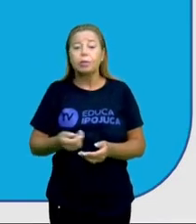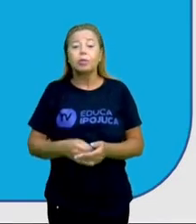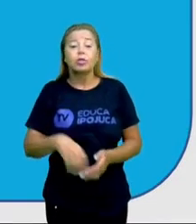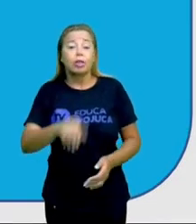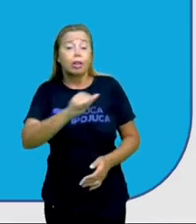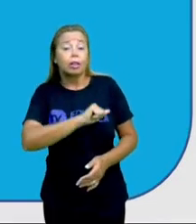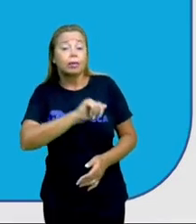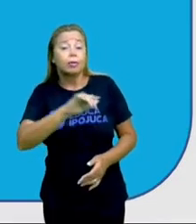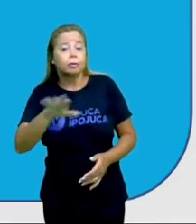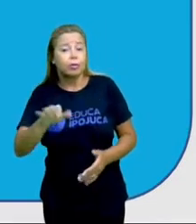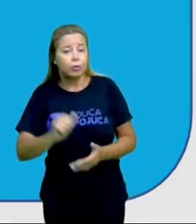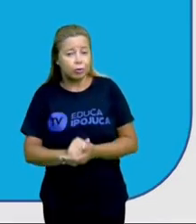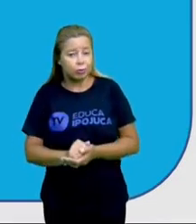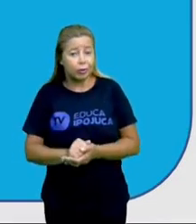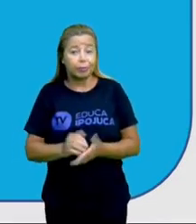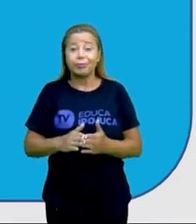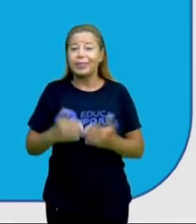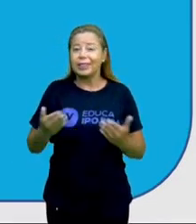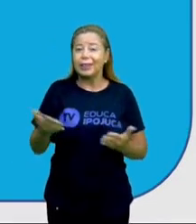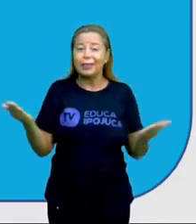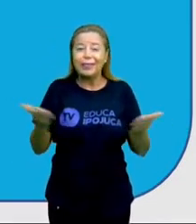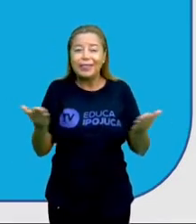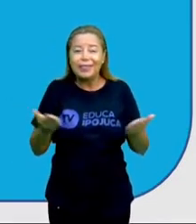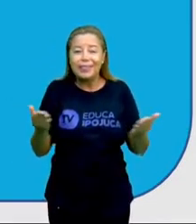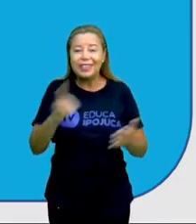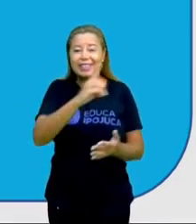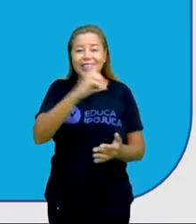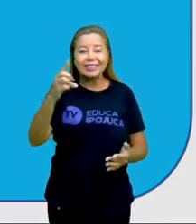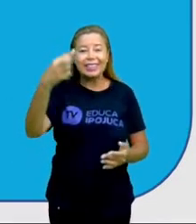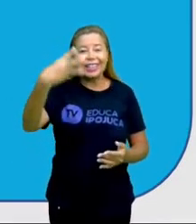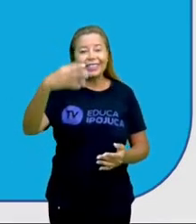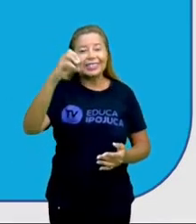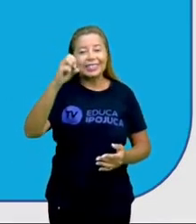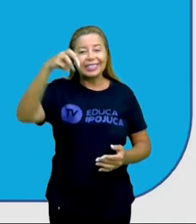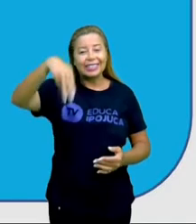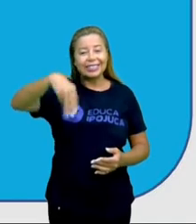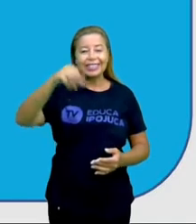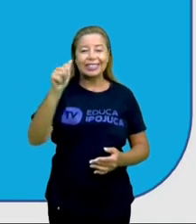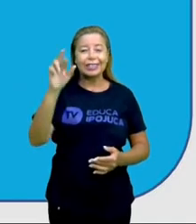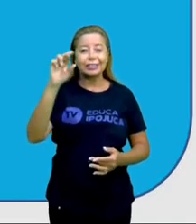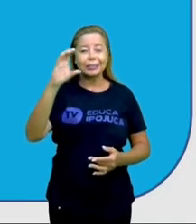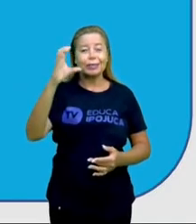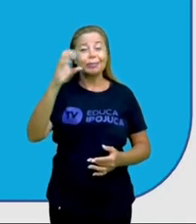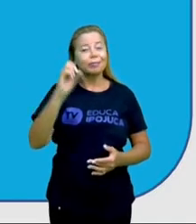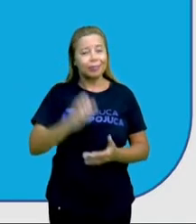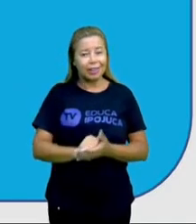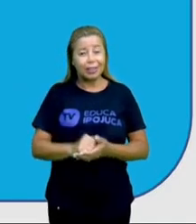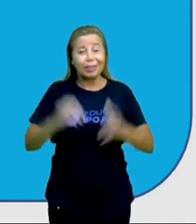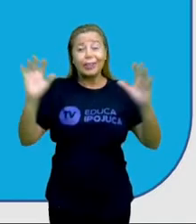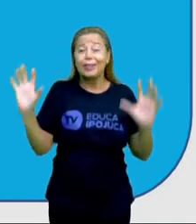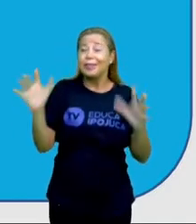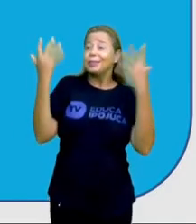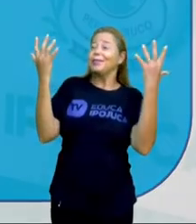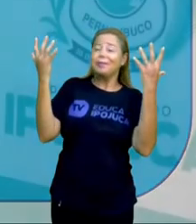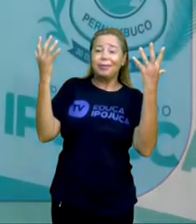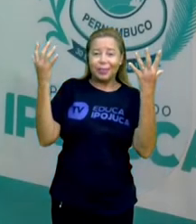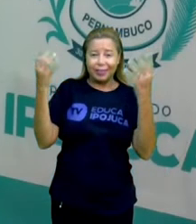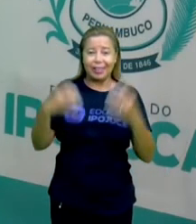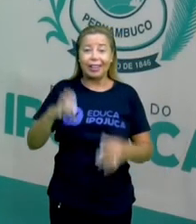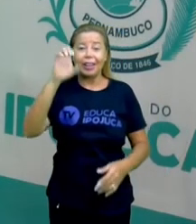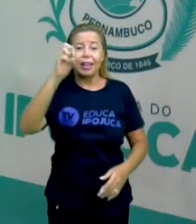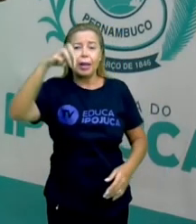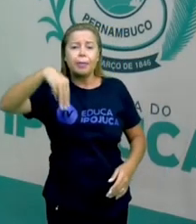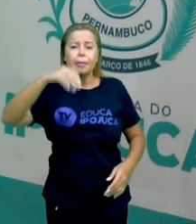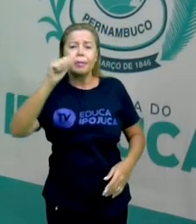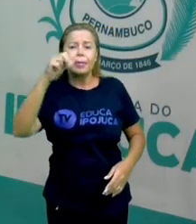hoje, dia 30 de março, a cidade do Ipojuca comemora a sua emancipação política. Olhando aqui para a